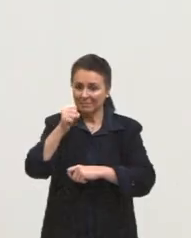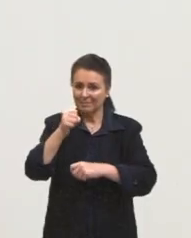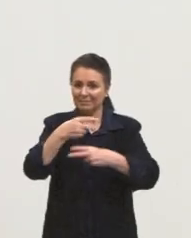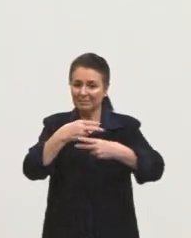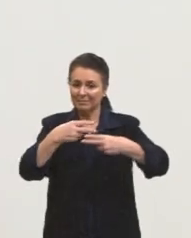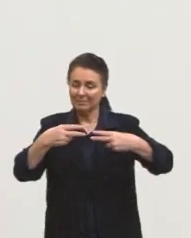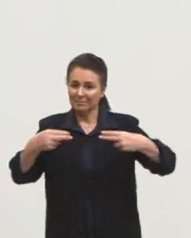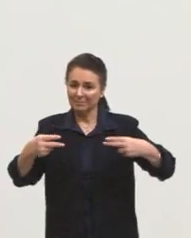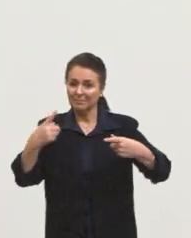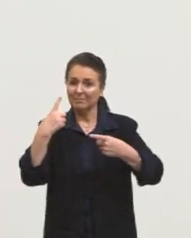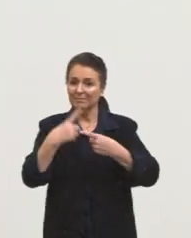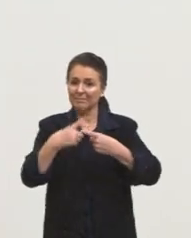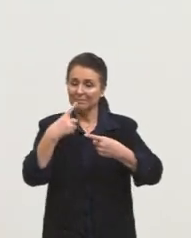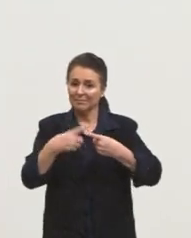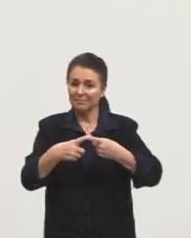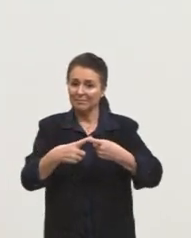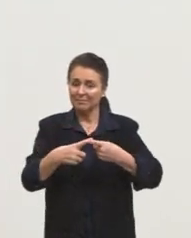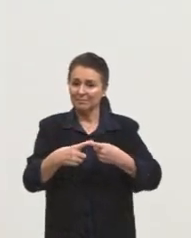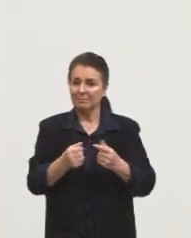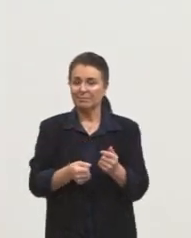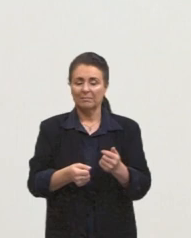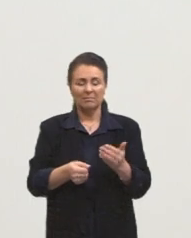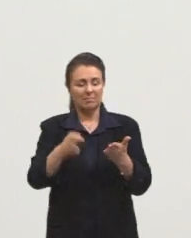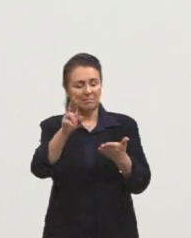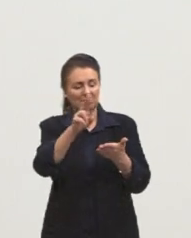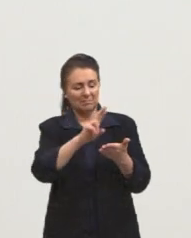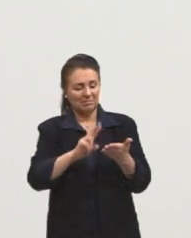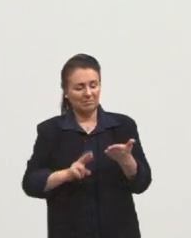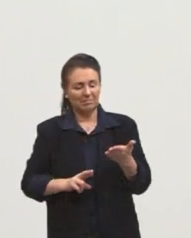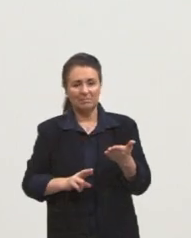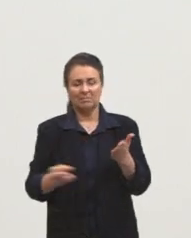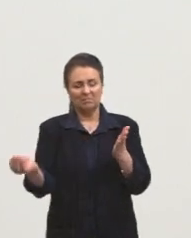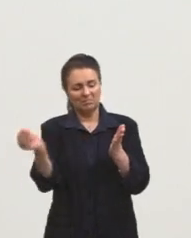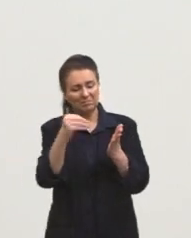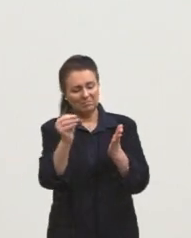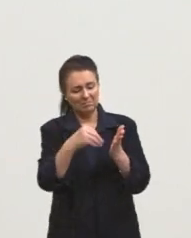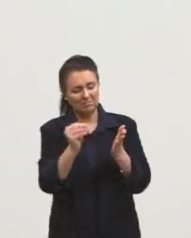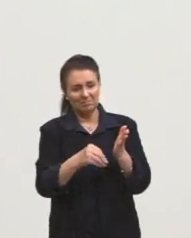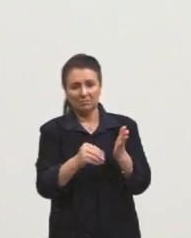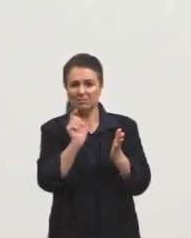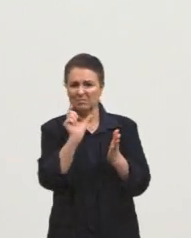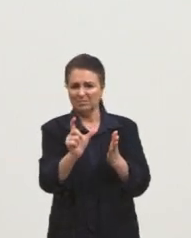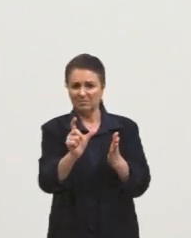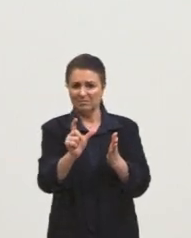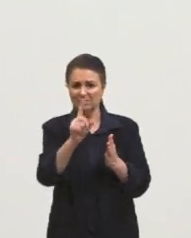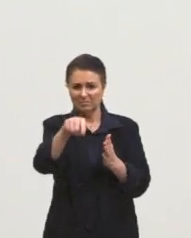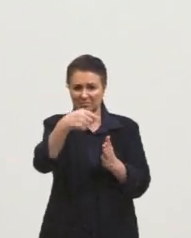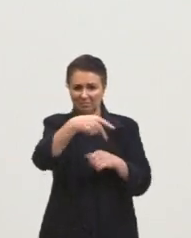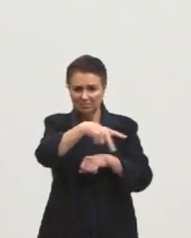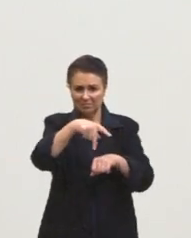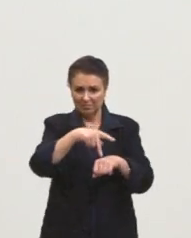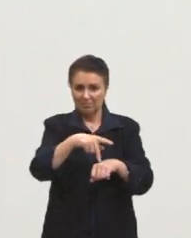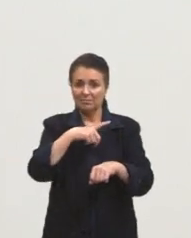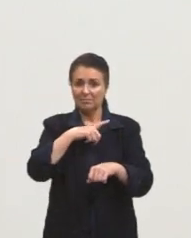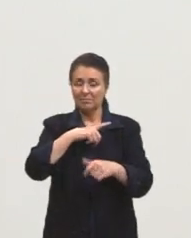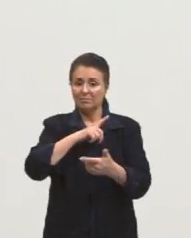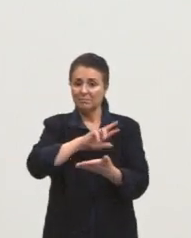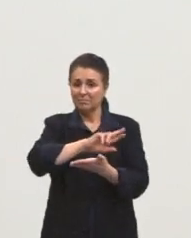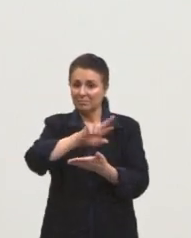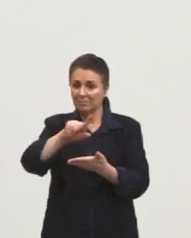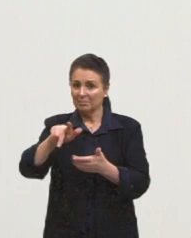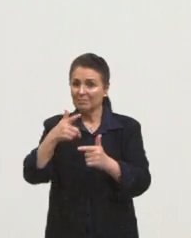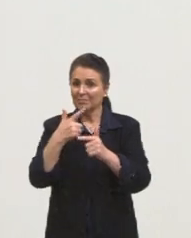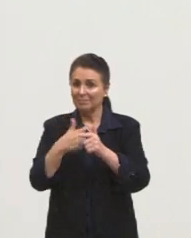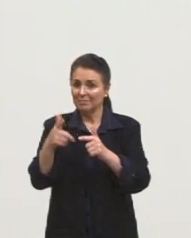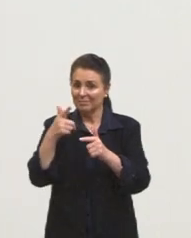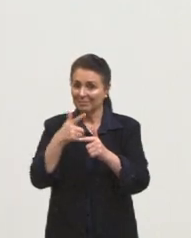também, porque encher a minha redação de estrangeirismo tem vários problemas, entre eles este, de